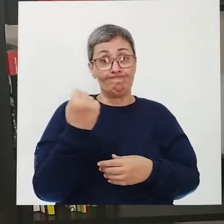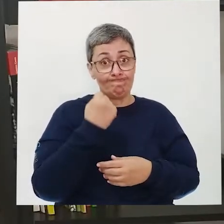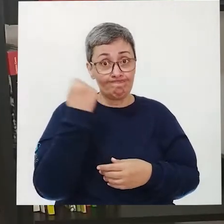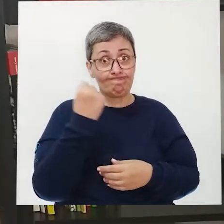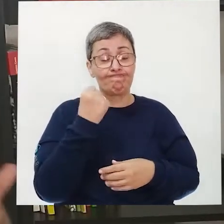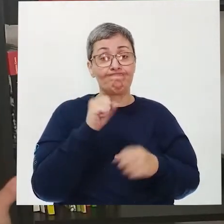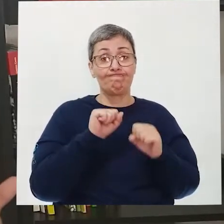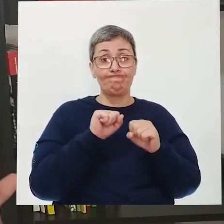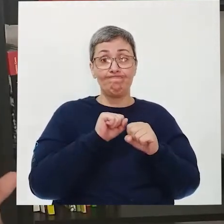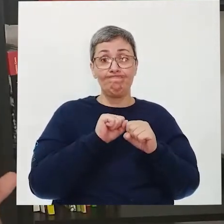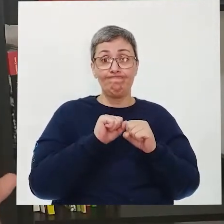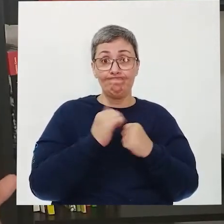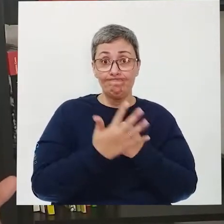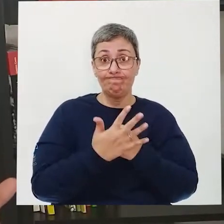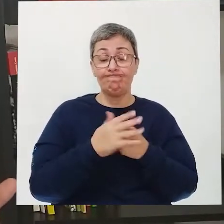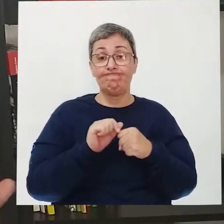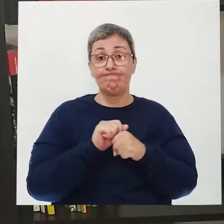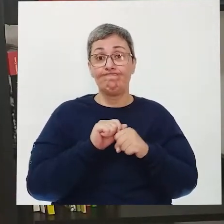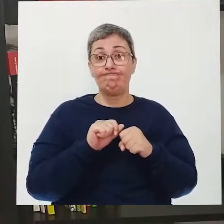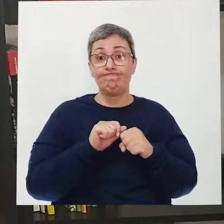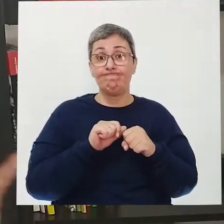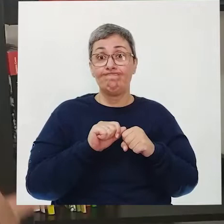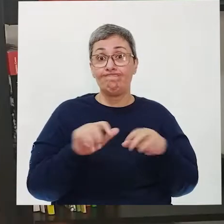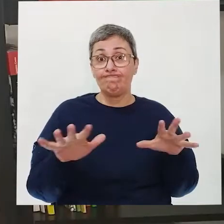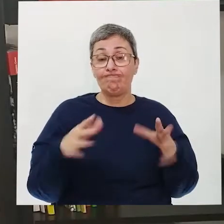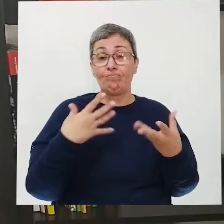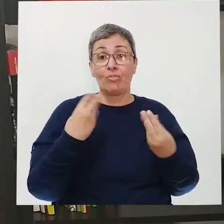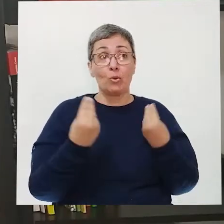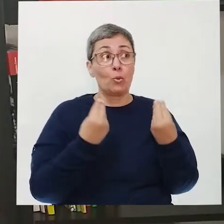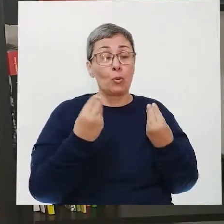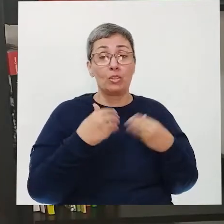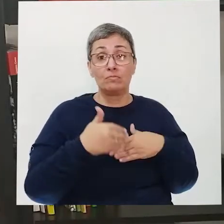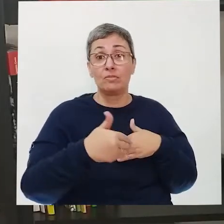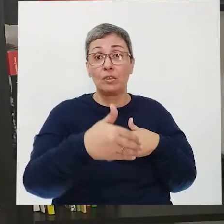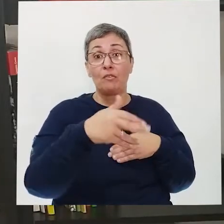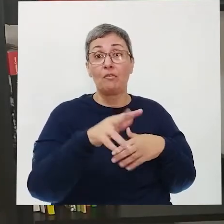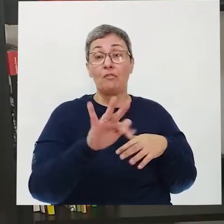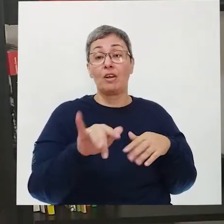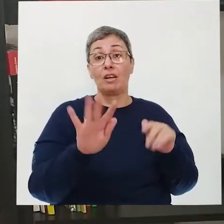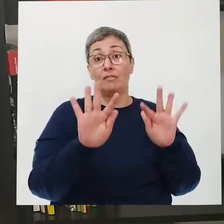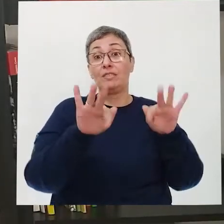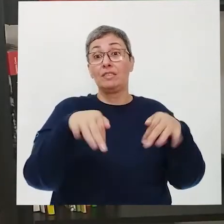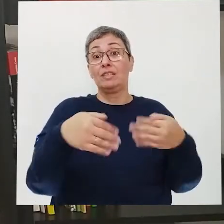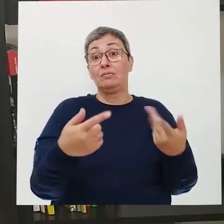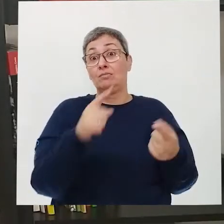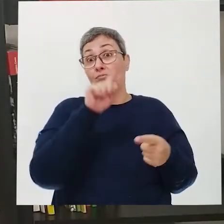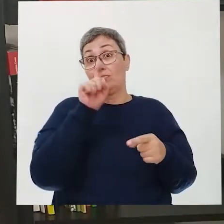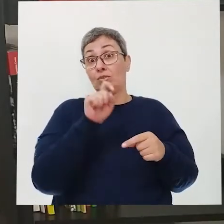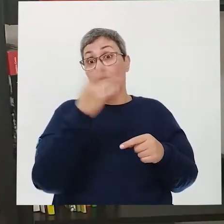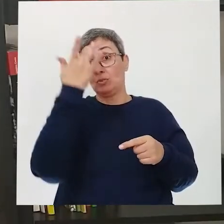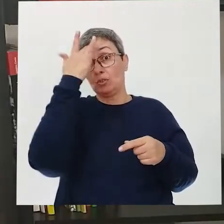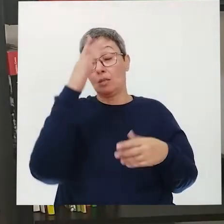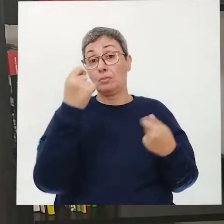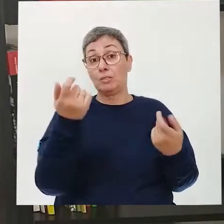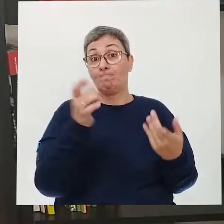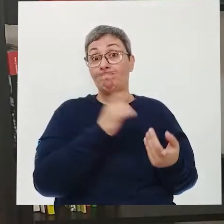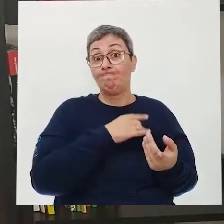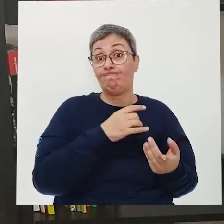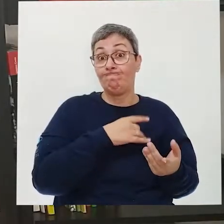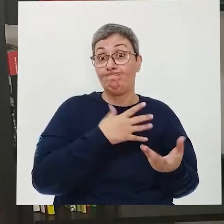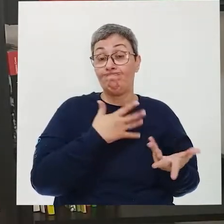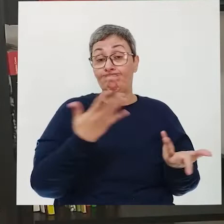né? Nesse momento a gente não tem muita previsão de quando realmente tudo isso vai acabar. Então causa aquele